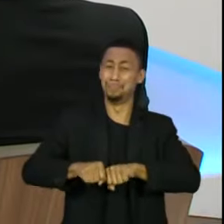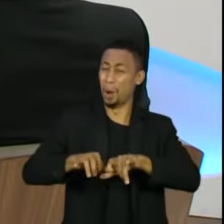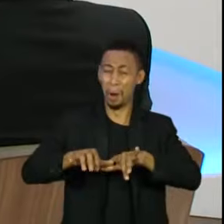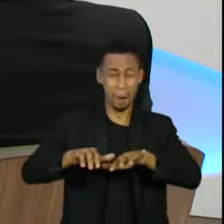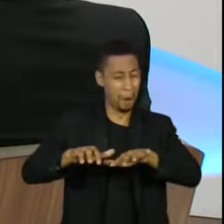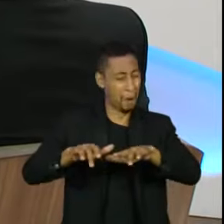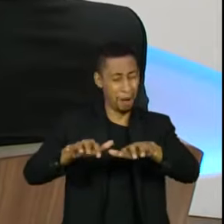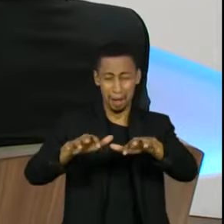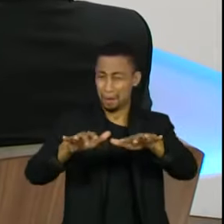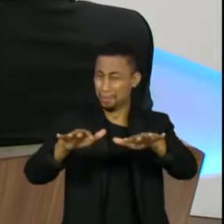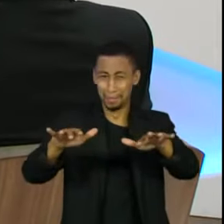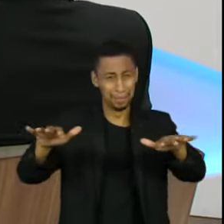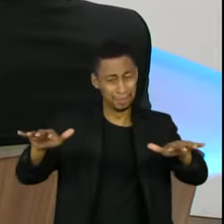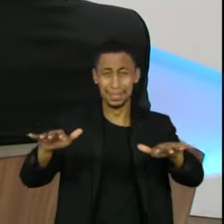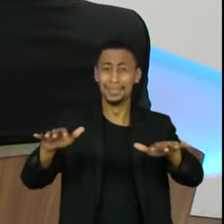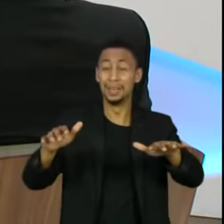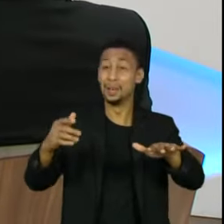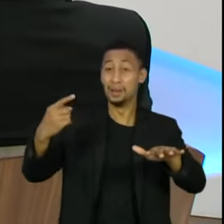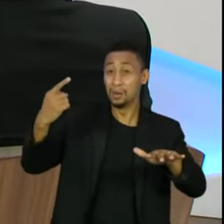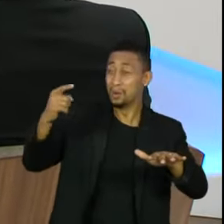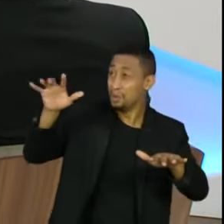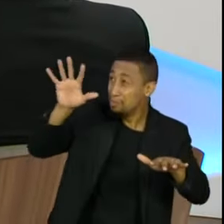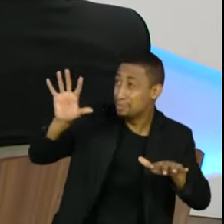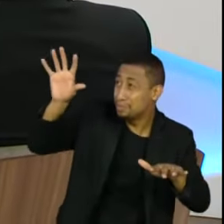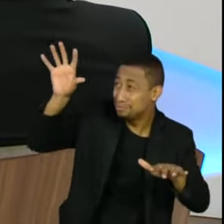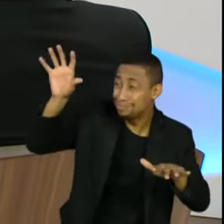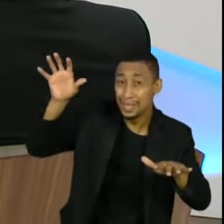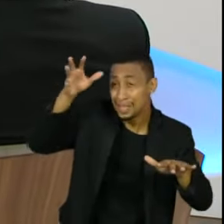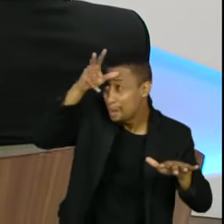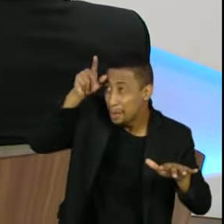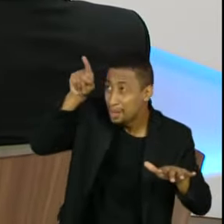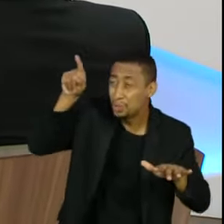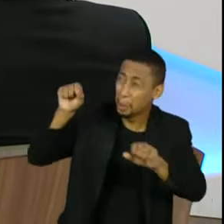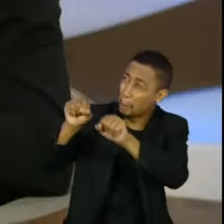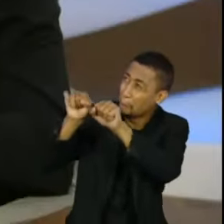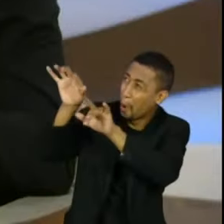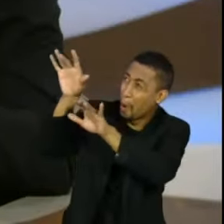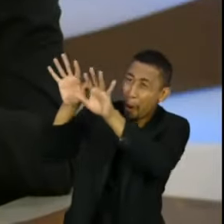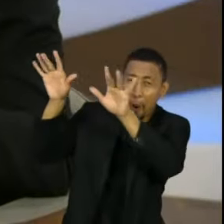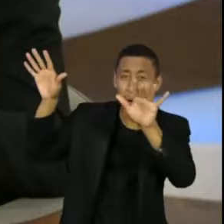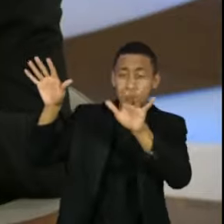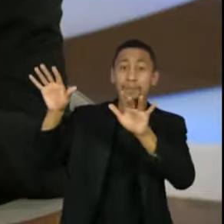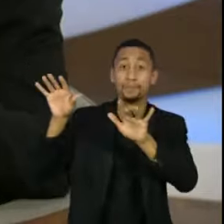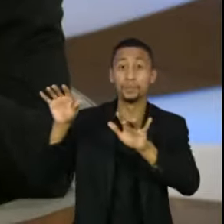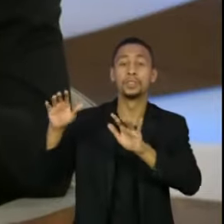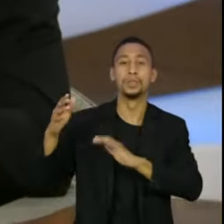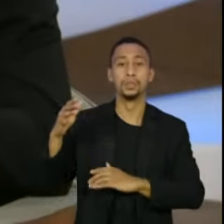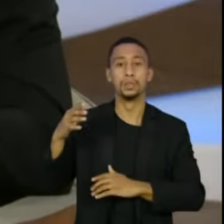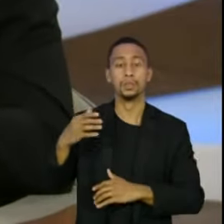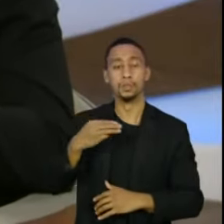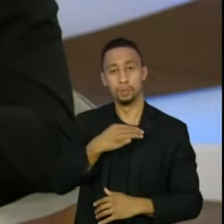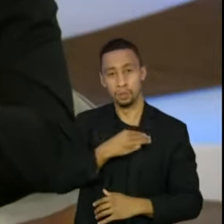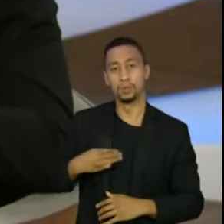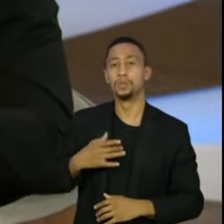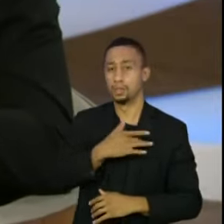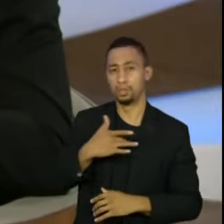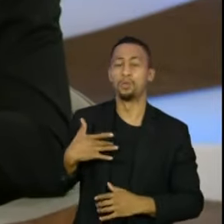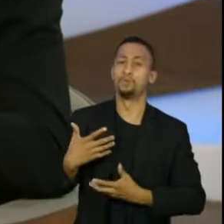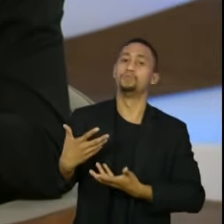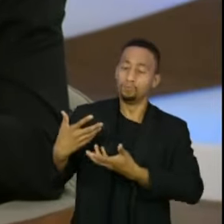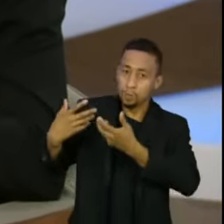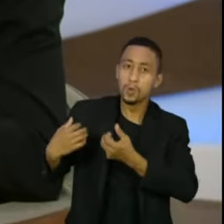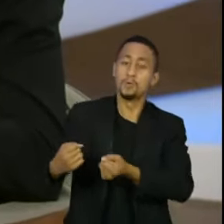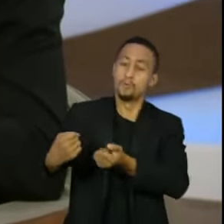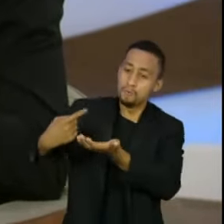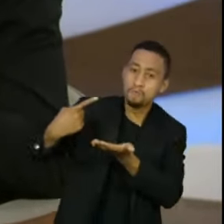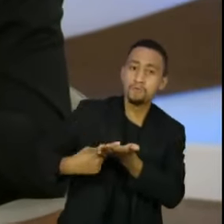severa, especialmente no início no Amazonas, e isso tem se irradiado. Ele se comprometeu com uma escala de vacinação, que é a nossa prioridade no Senado,